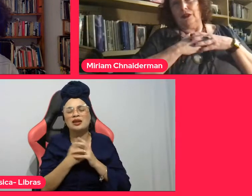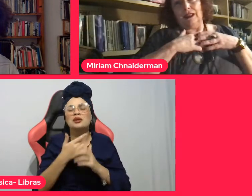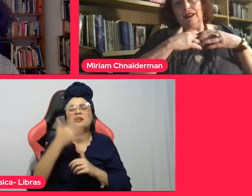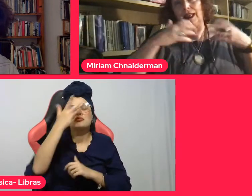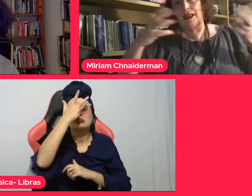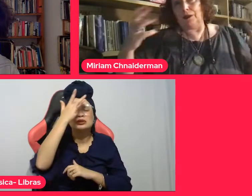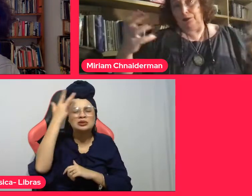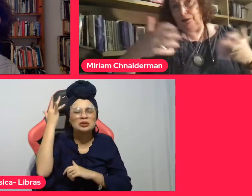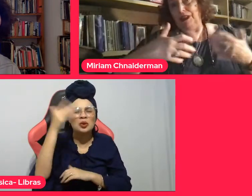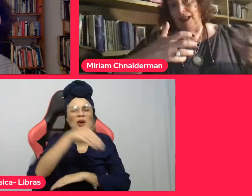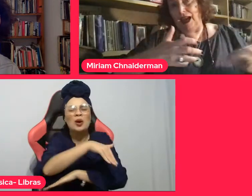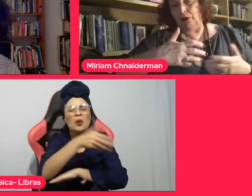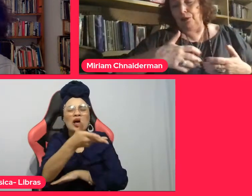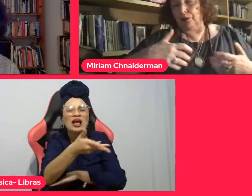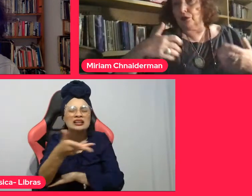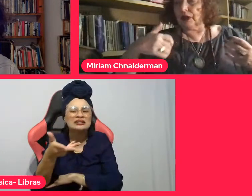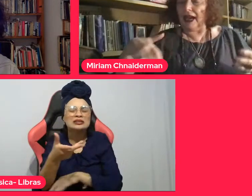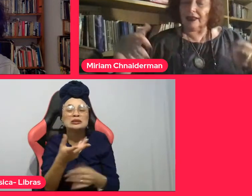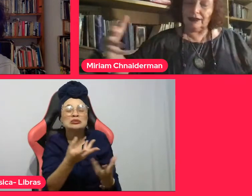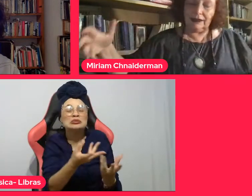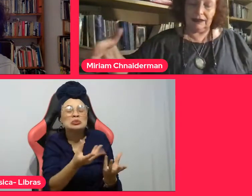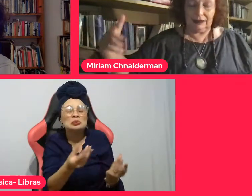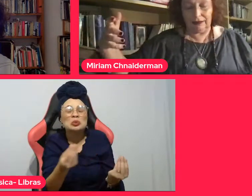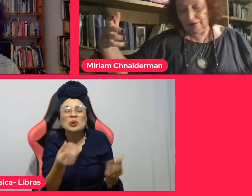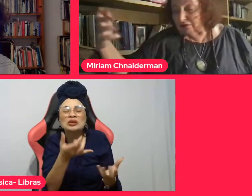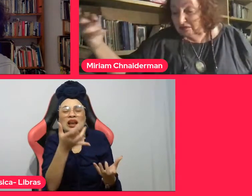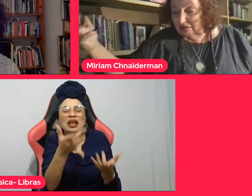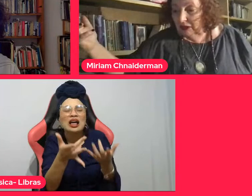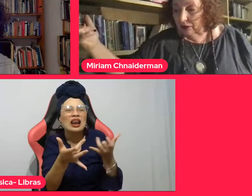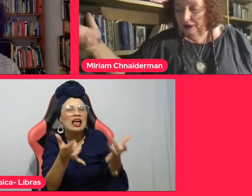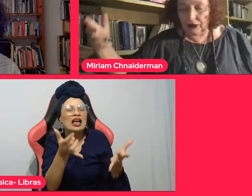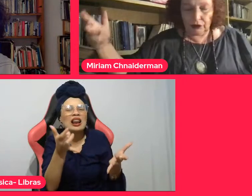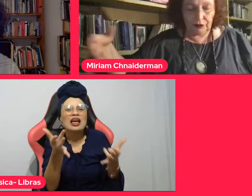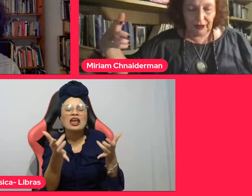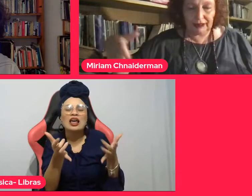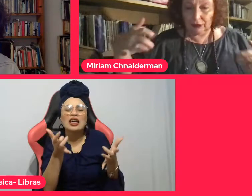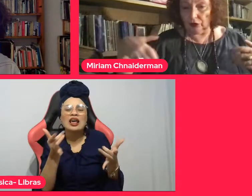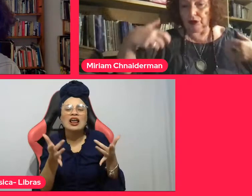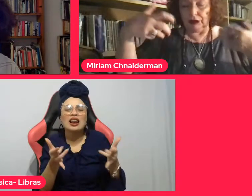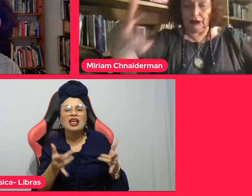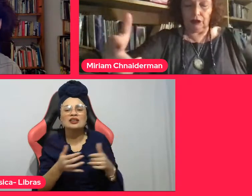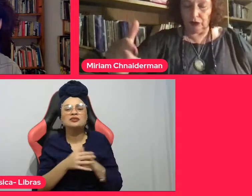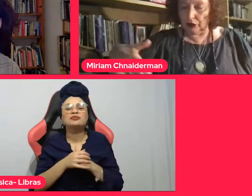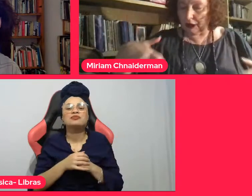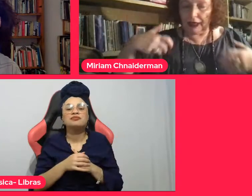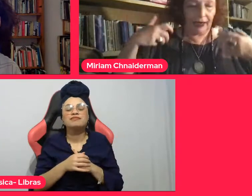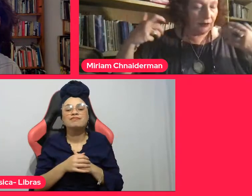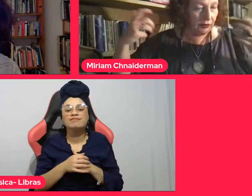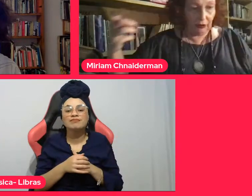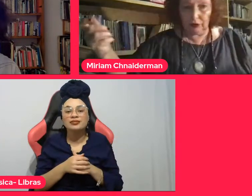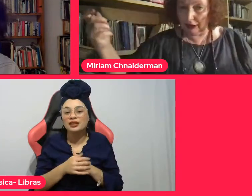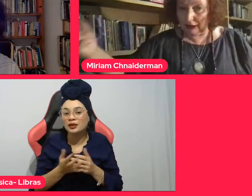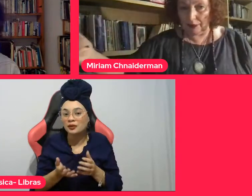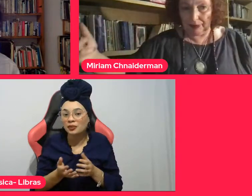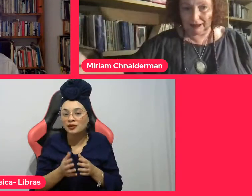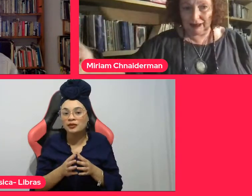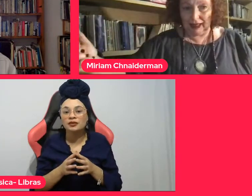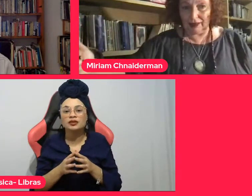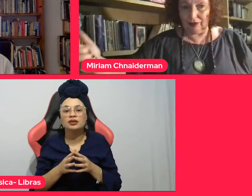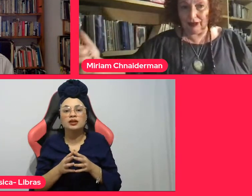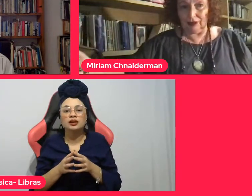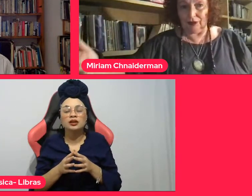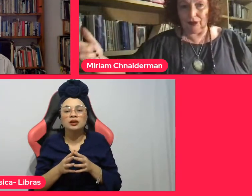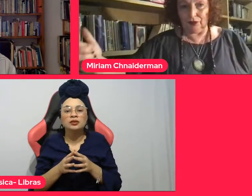Eu andei de carro por lugares que talvez se eu tivesse conseguido chegar eu não teria